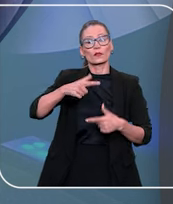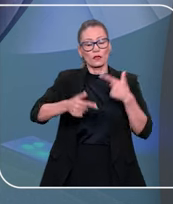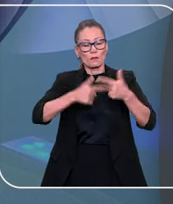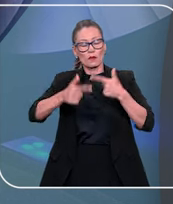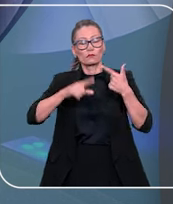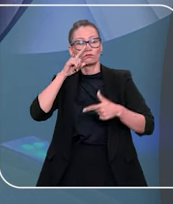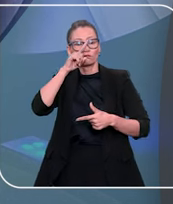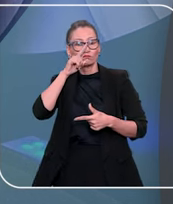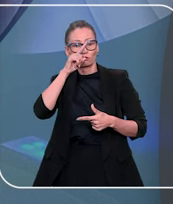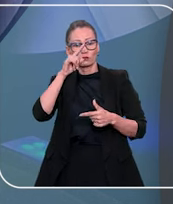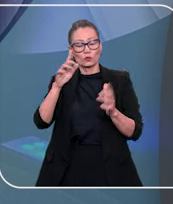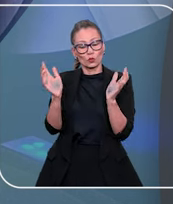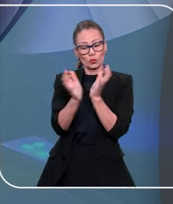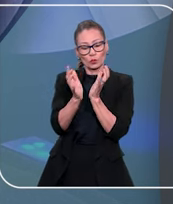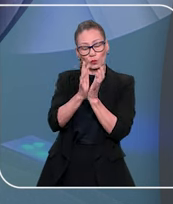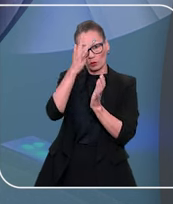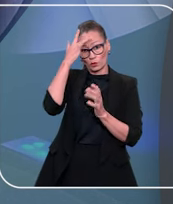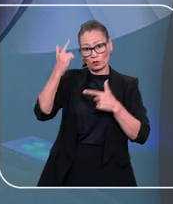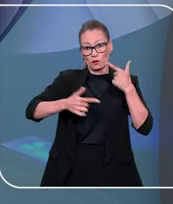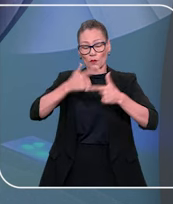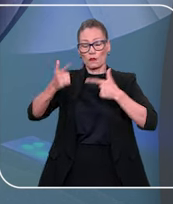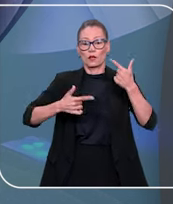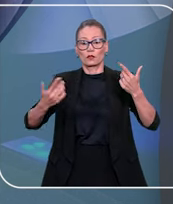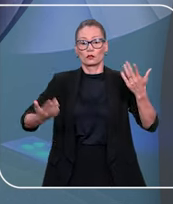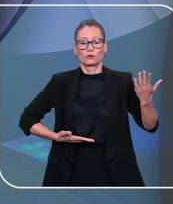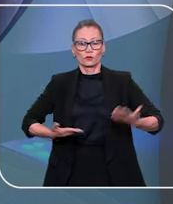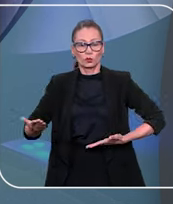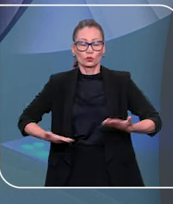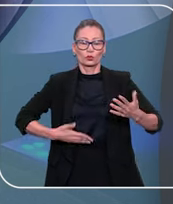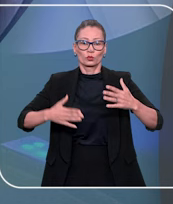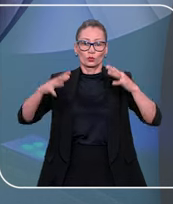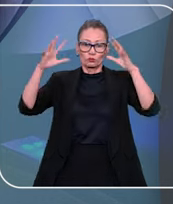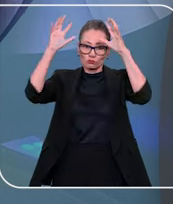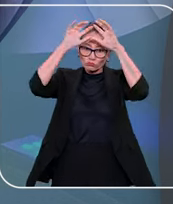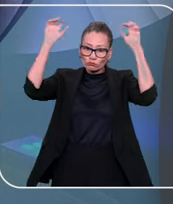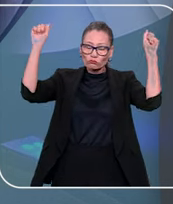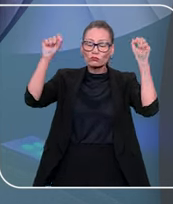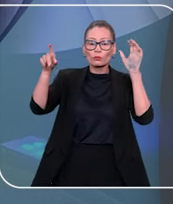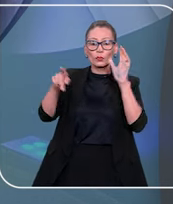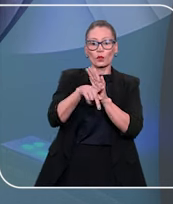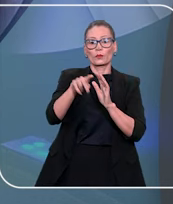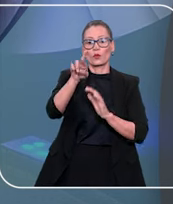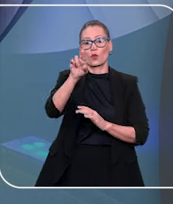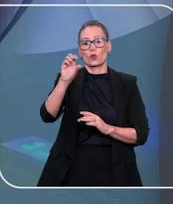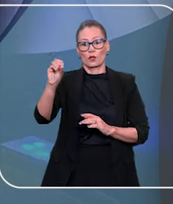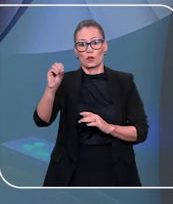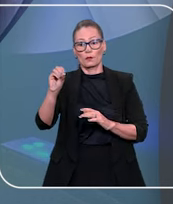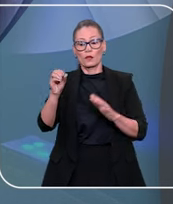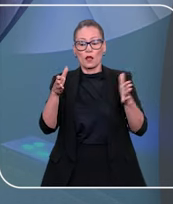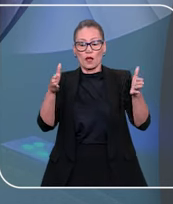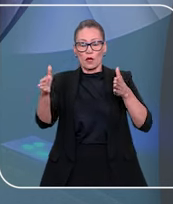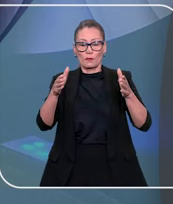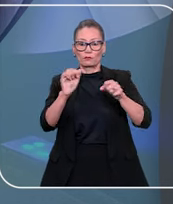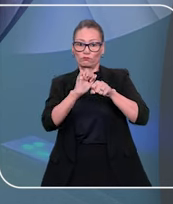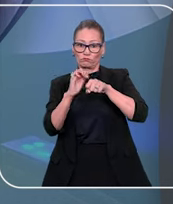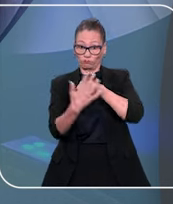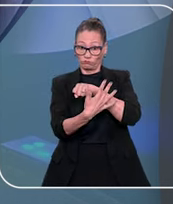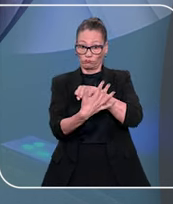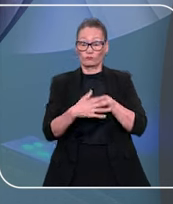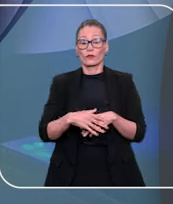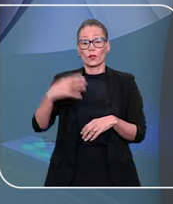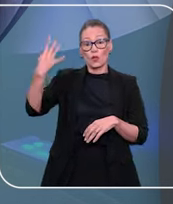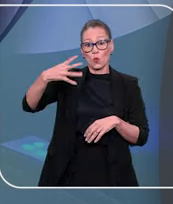insalubridade e periculosidade para servidores do Tribunal de Justiça de Rondônia, que estava em trabalho remoto durante a pandemia.